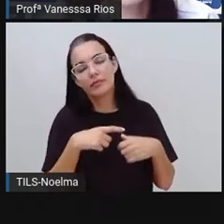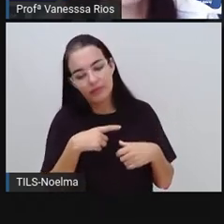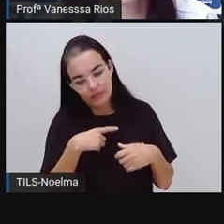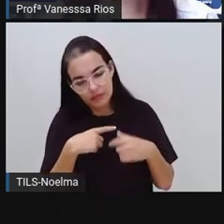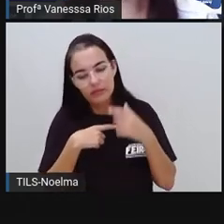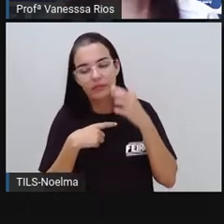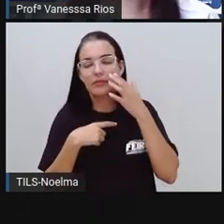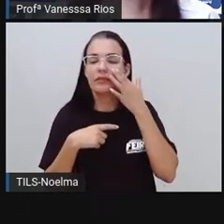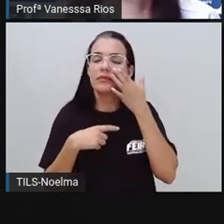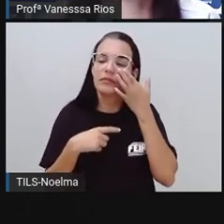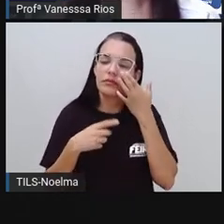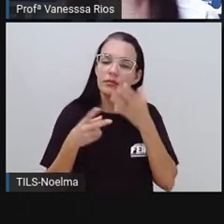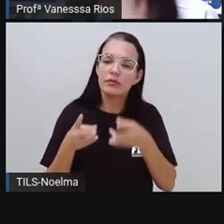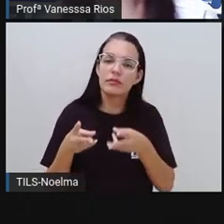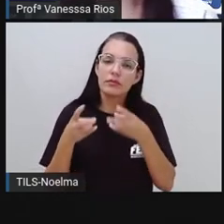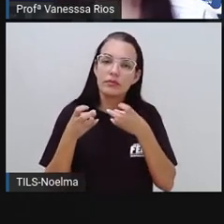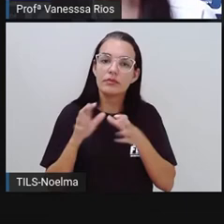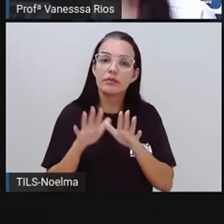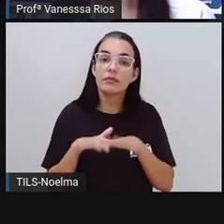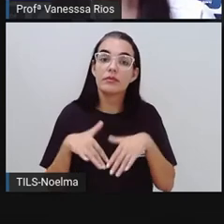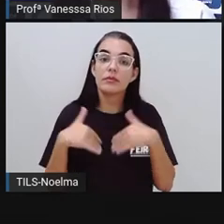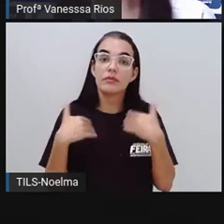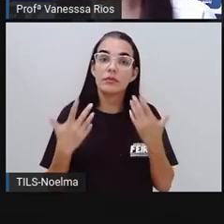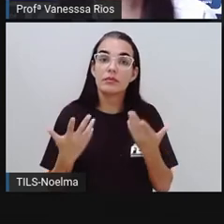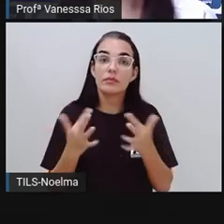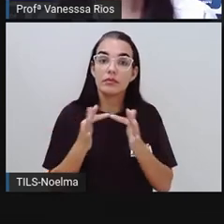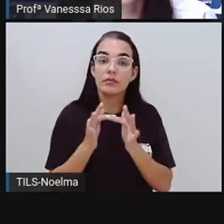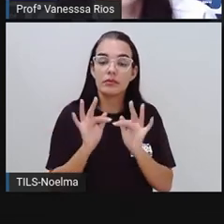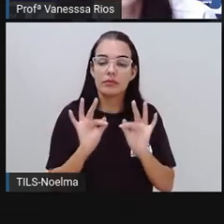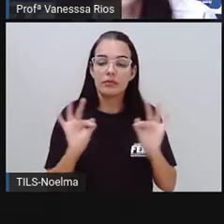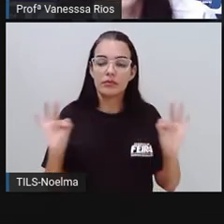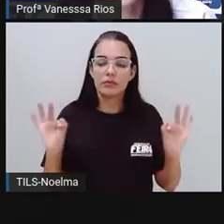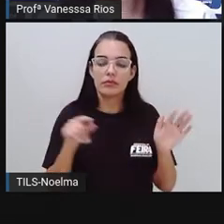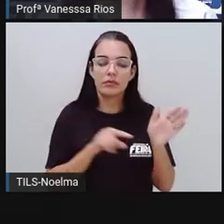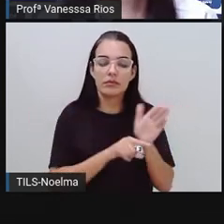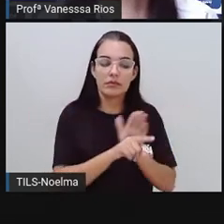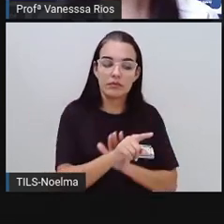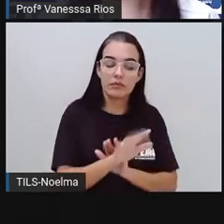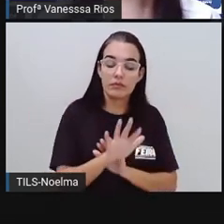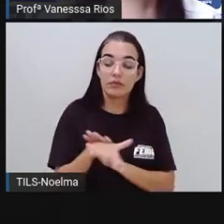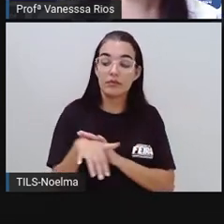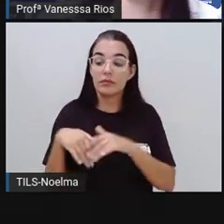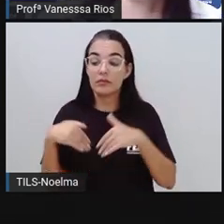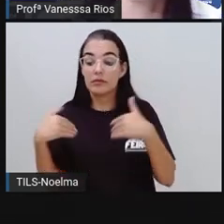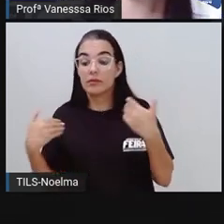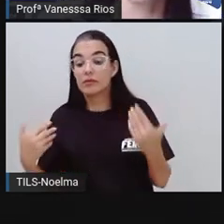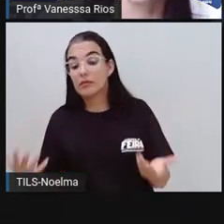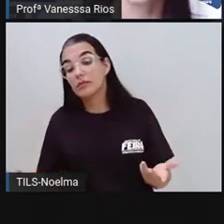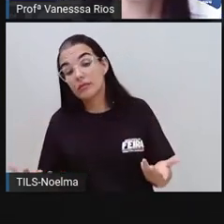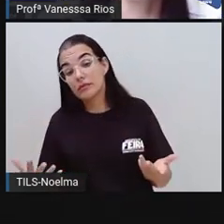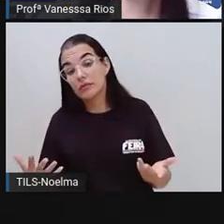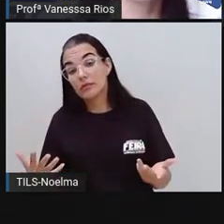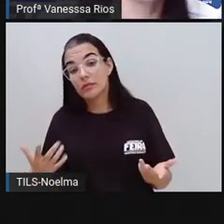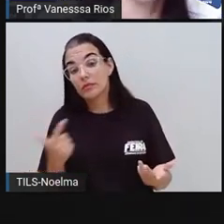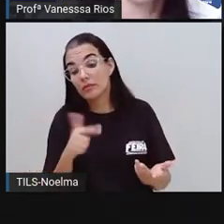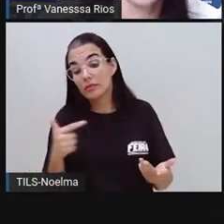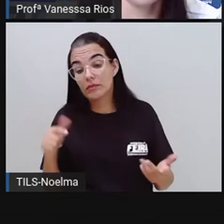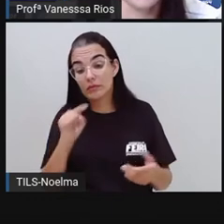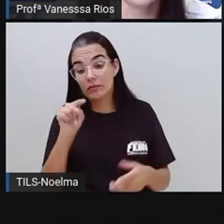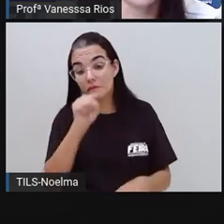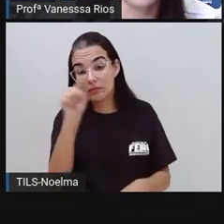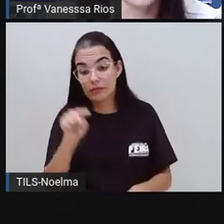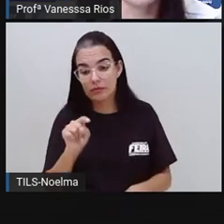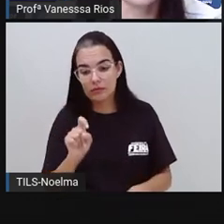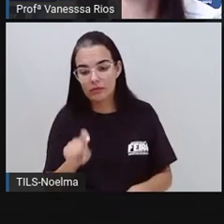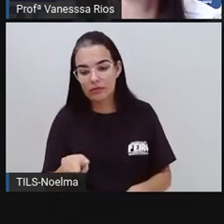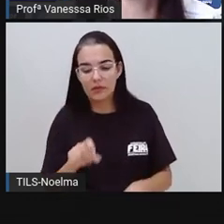vai perceber qual frase se relaciona à pergunta. E a frase que não aparece é a interrogação ou, de